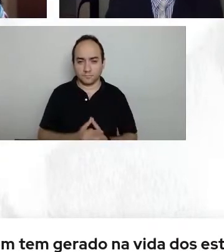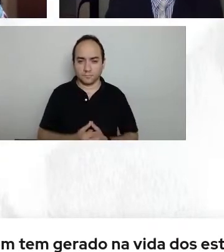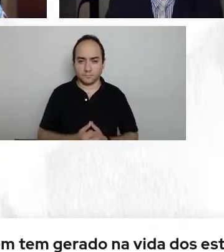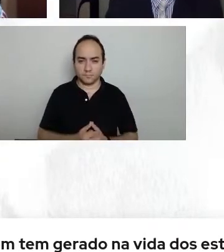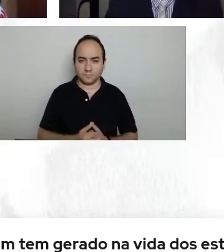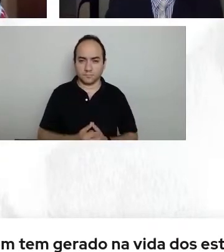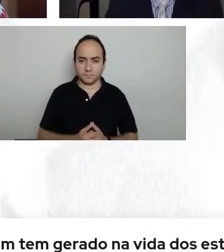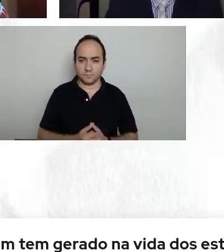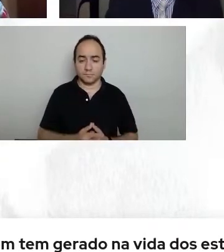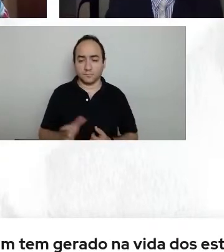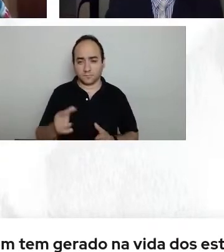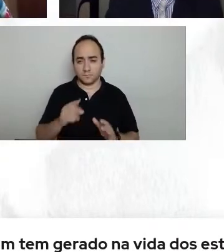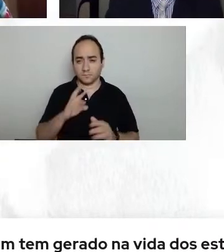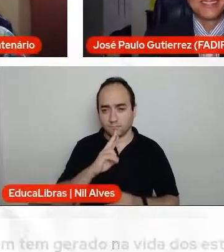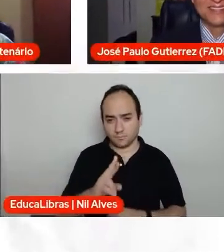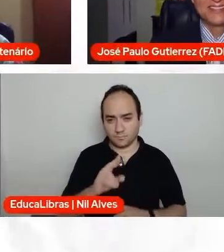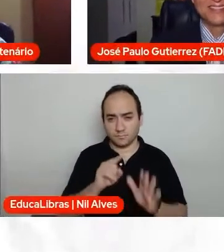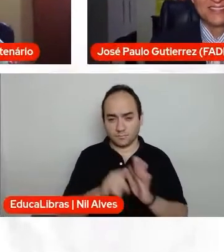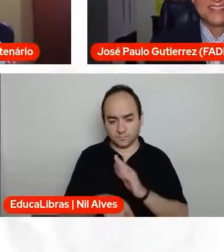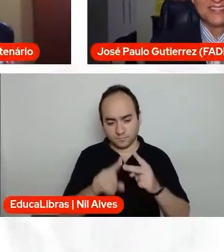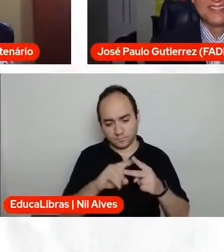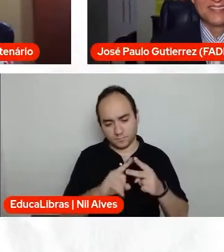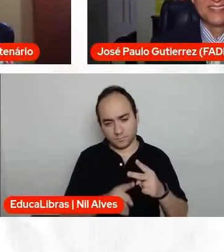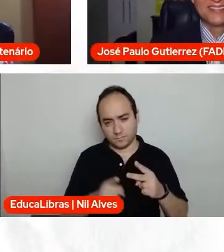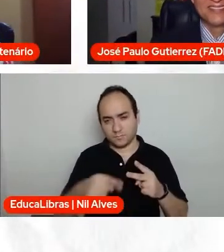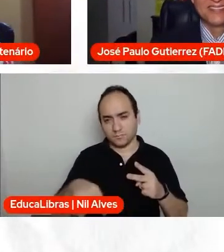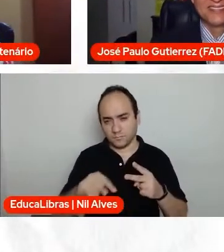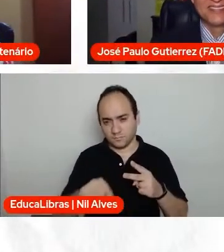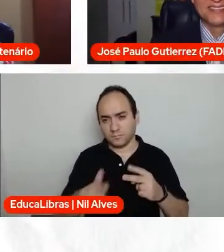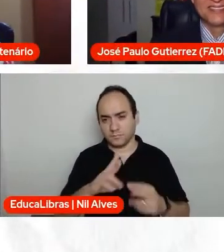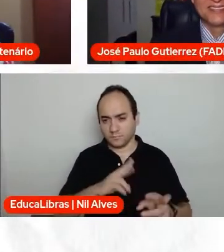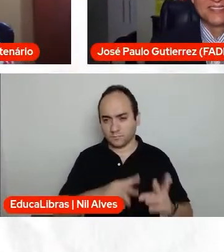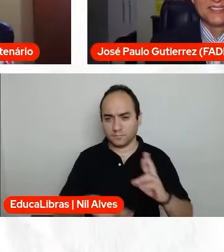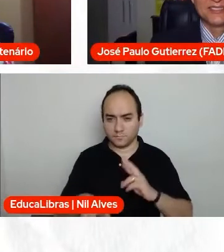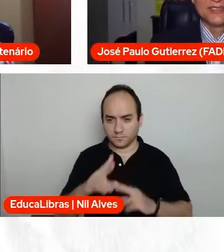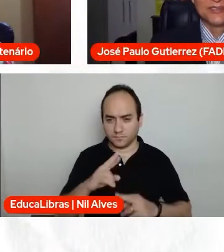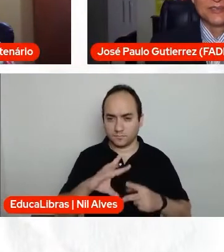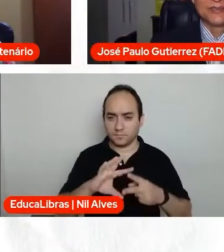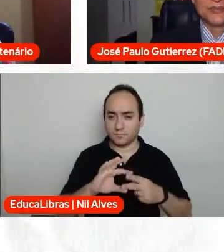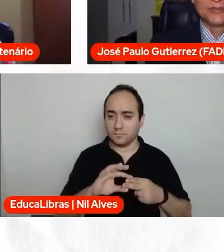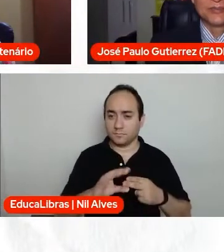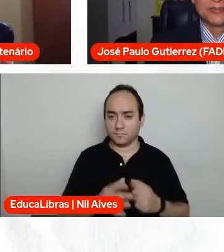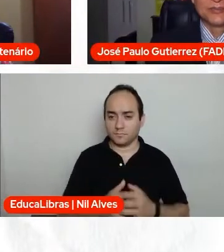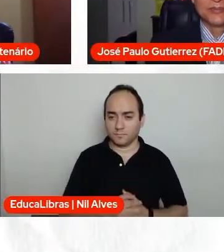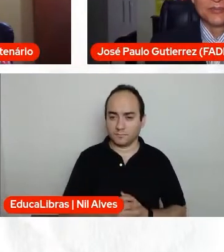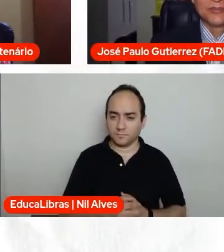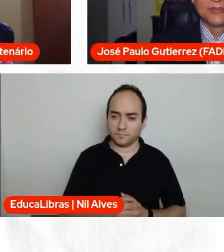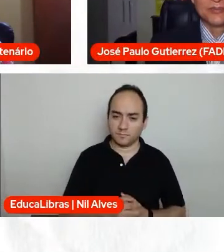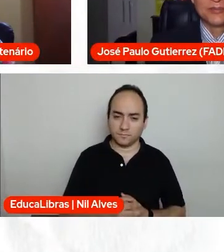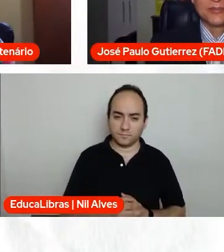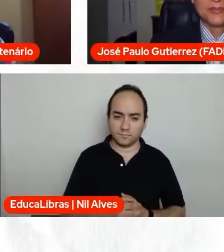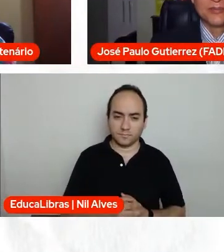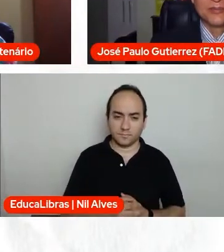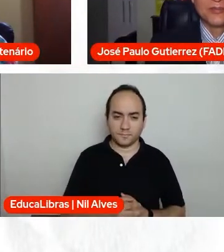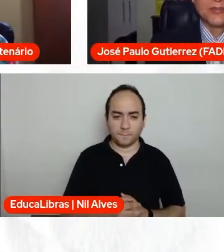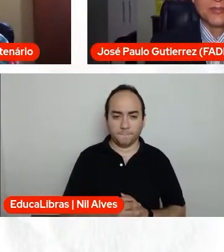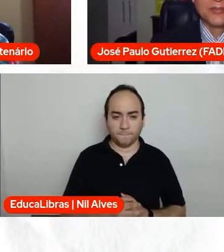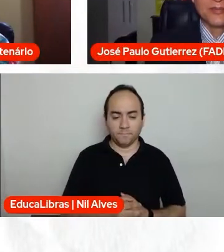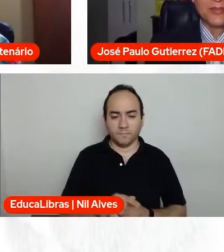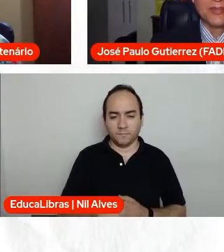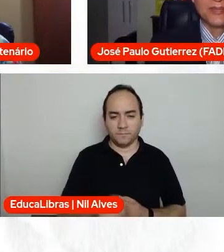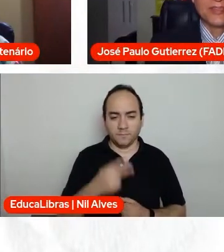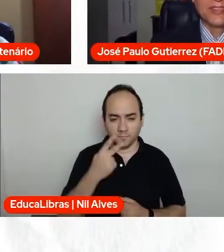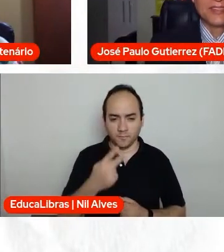fazer duas perguntas para vocês ir respondendo talvez duas juntas, né? Ele, né? Então ele fala dessa